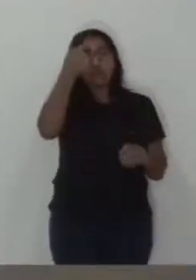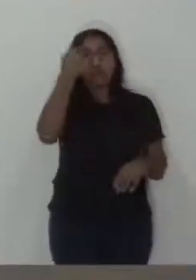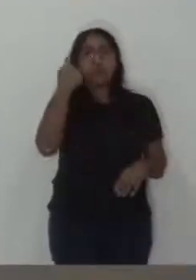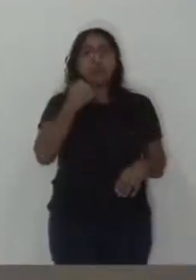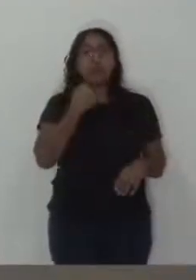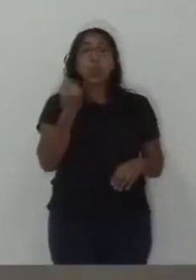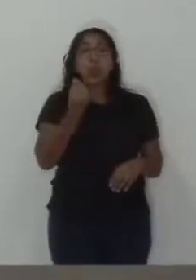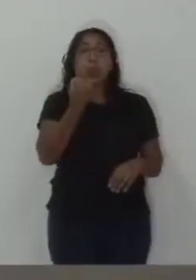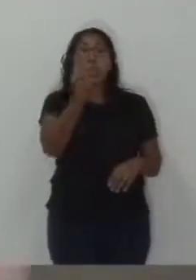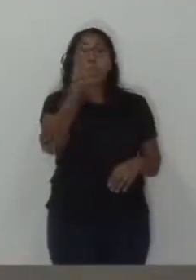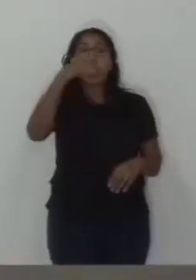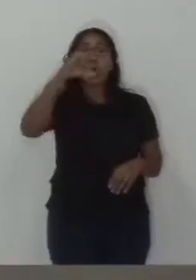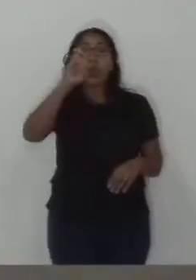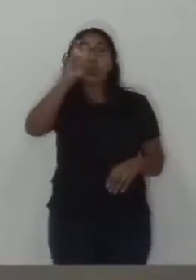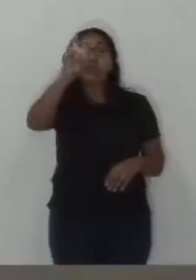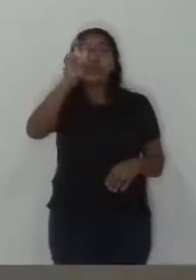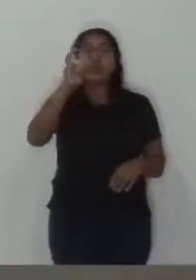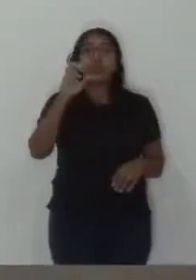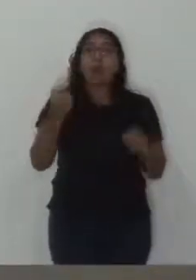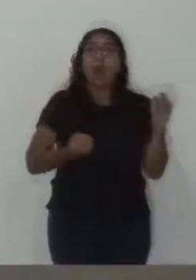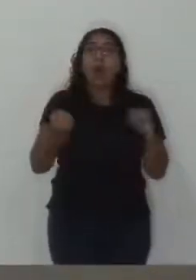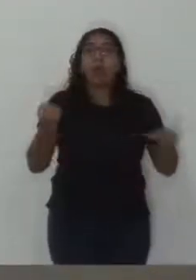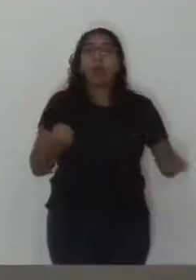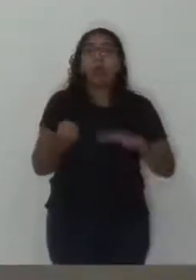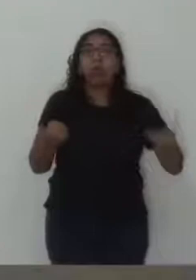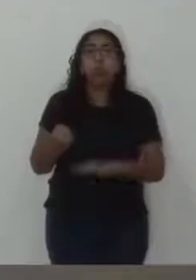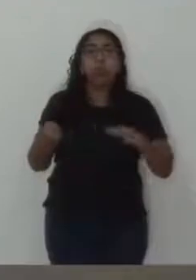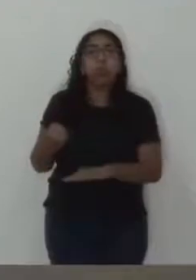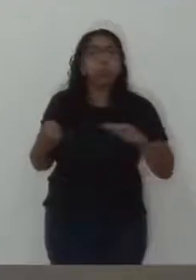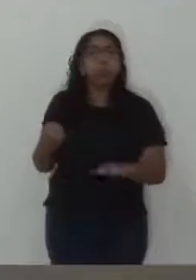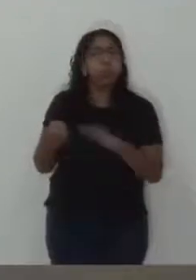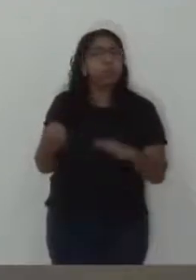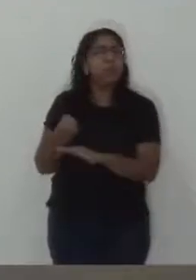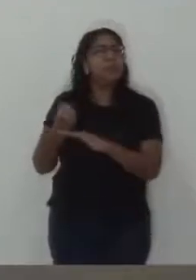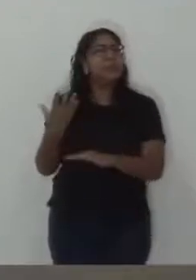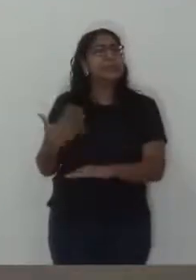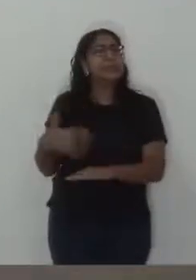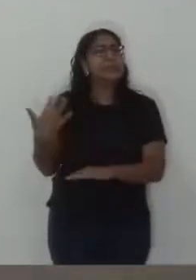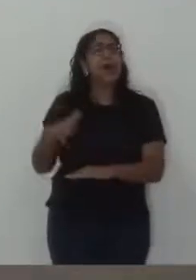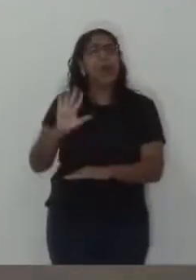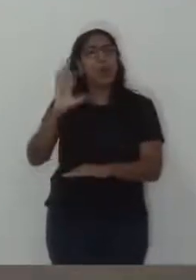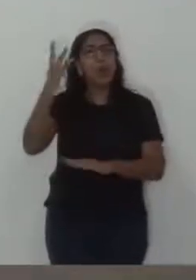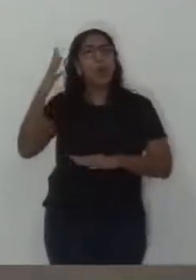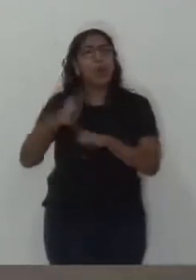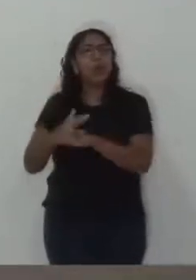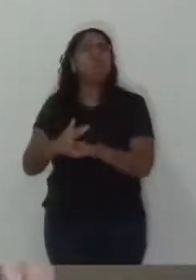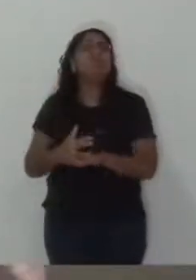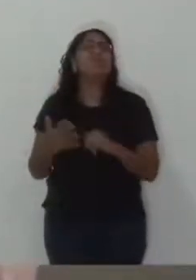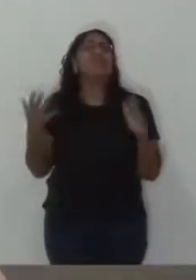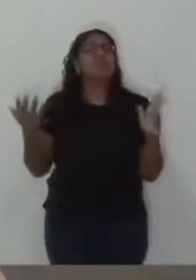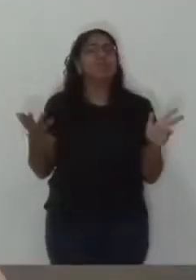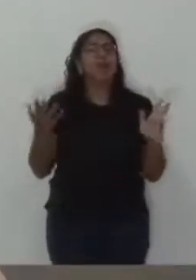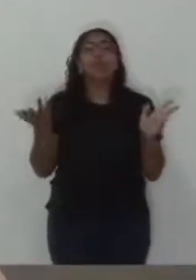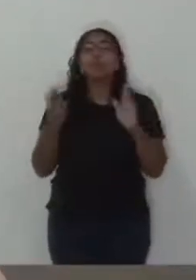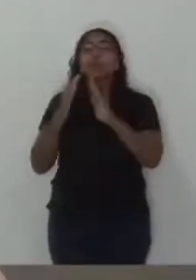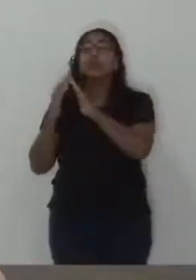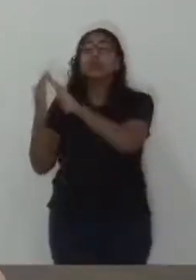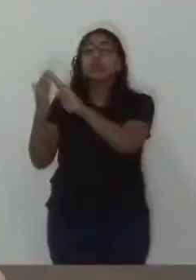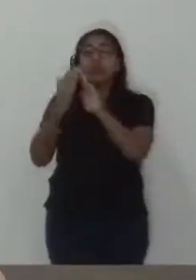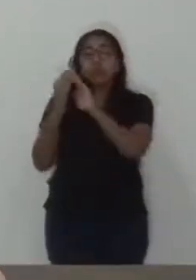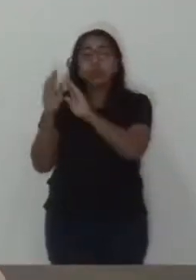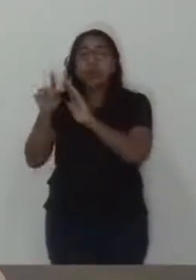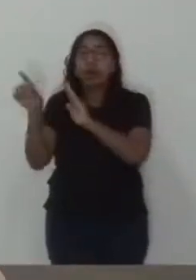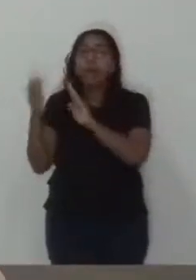195 carros, um acidente e quase mais três acidentes naquele momento que nós ficamos. Então, gente precisa que seja feito definitivo, é aquilo que os moradores pediram,